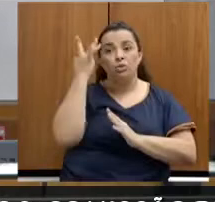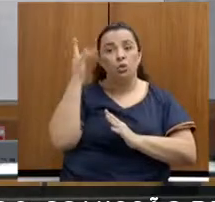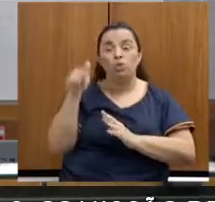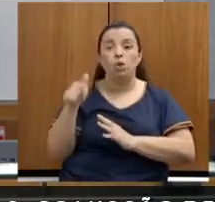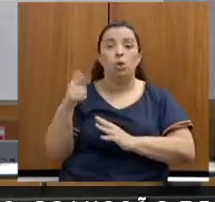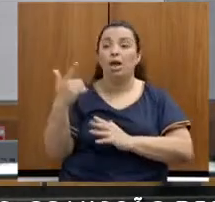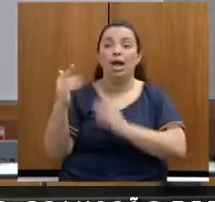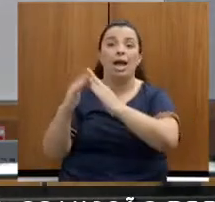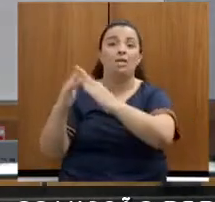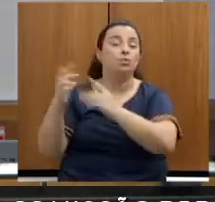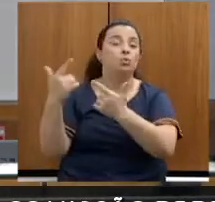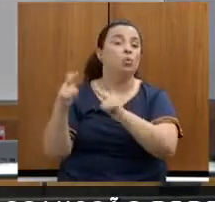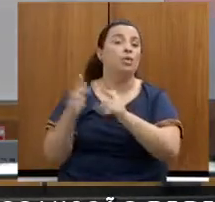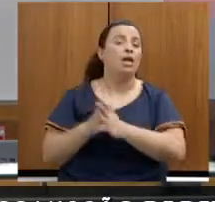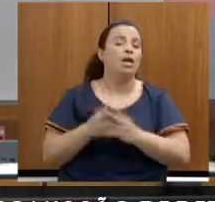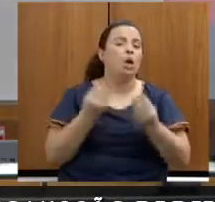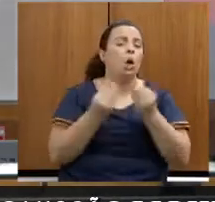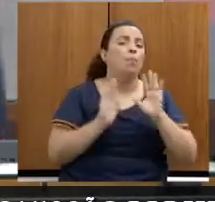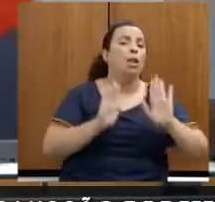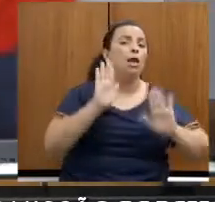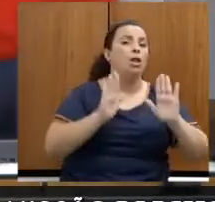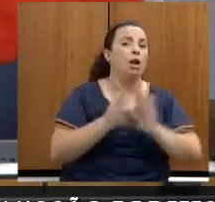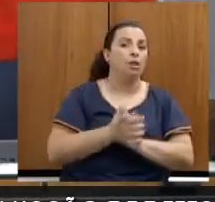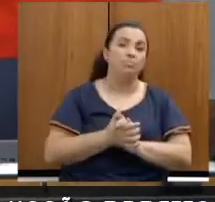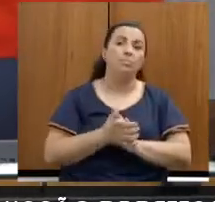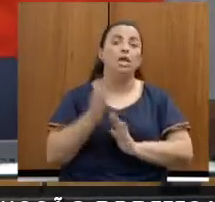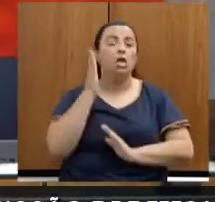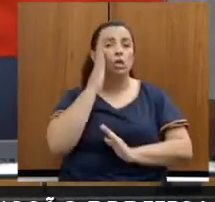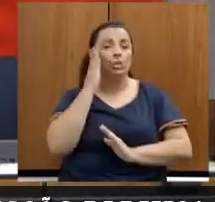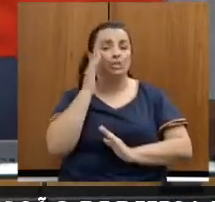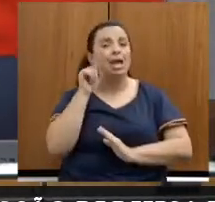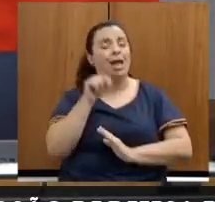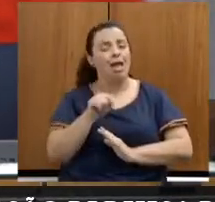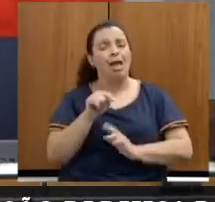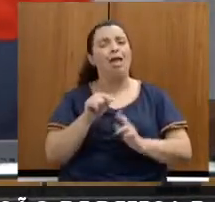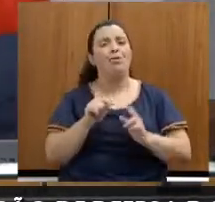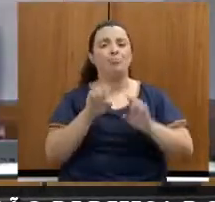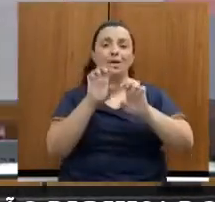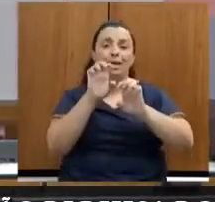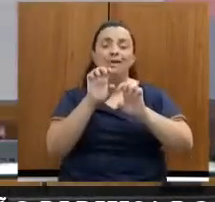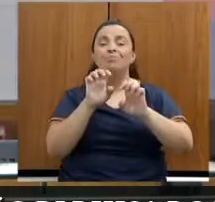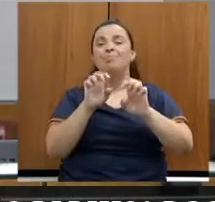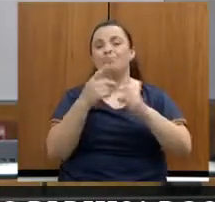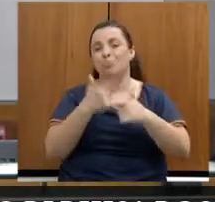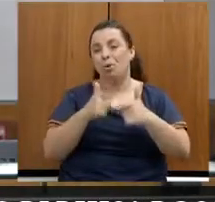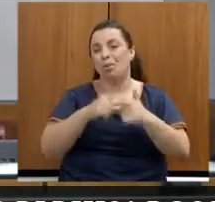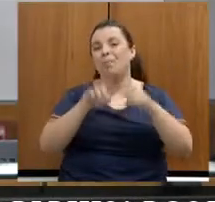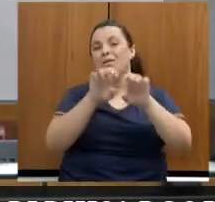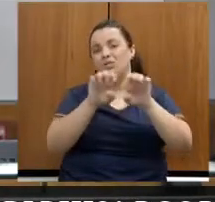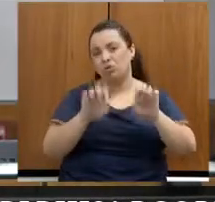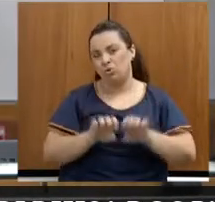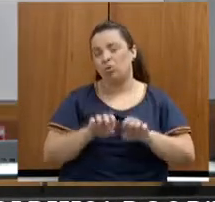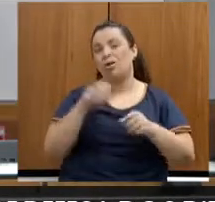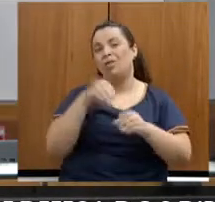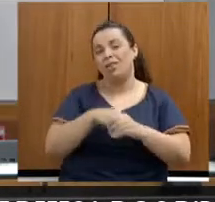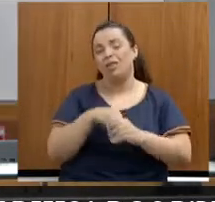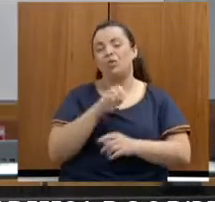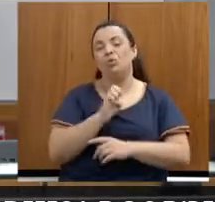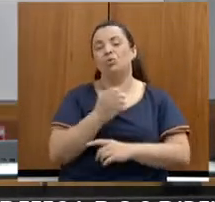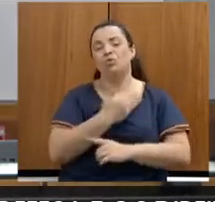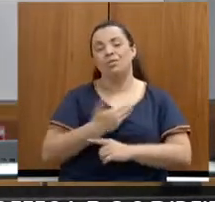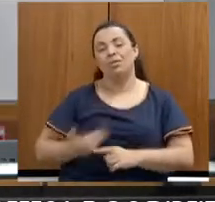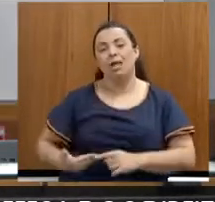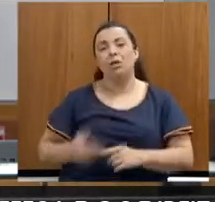Também entendo que é uma questão estrutural no Estado. O meu questionamento é quais são as políticas que o governo do Estado,